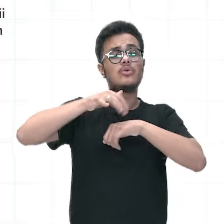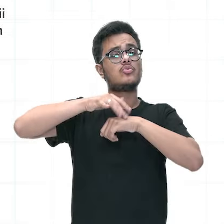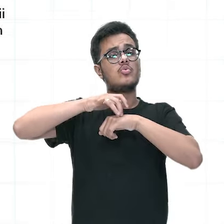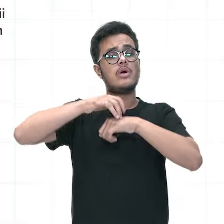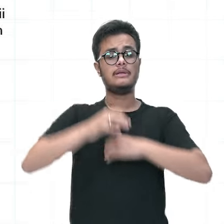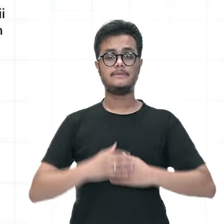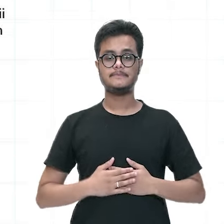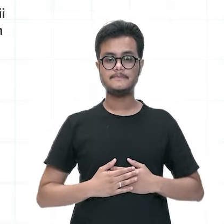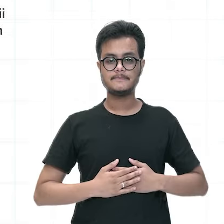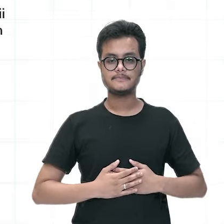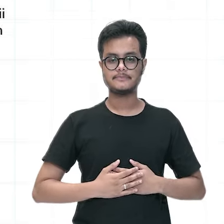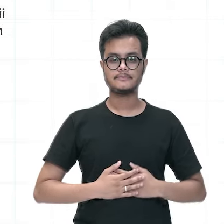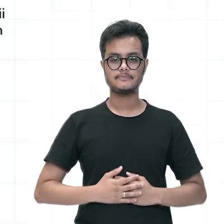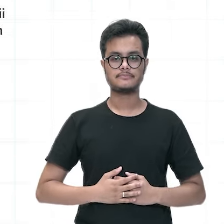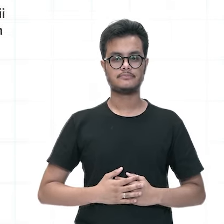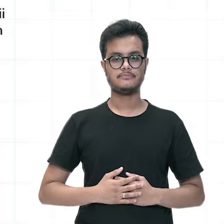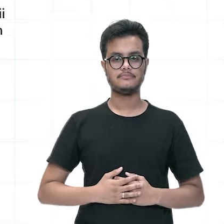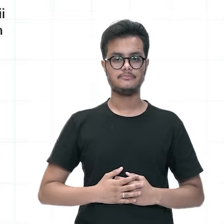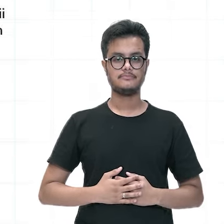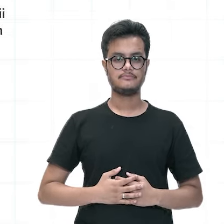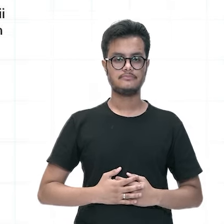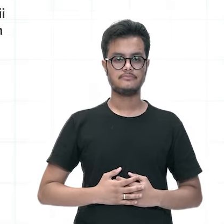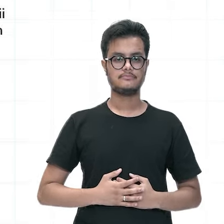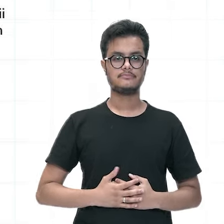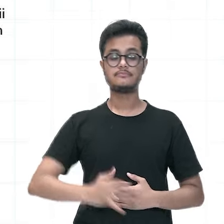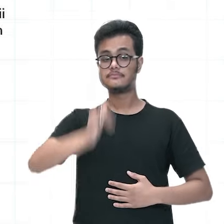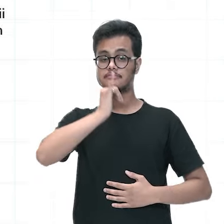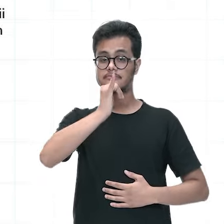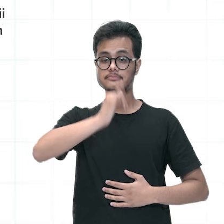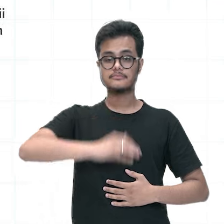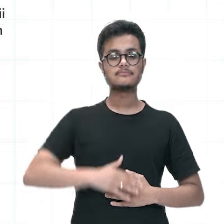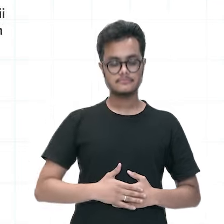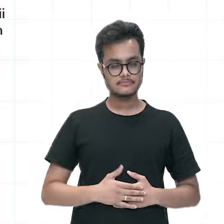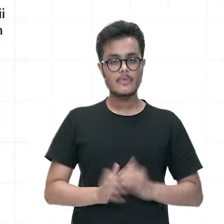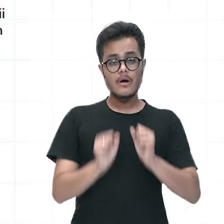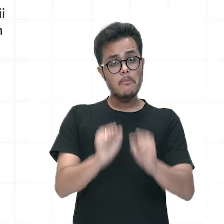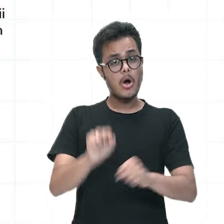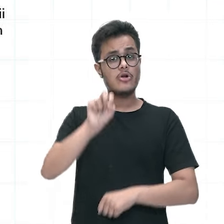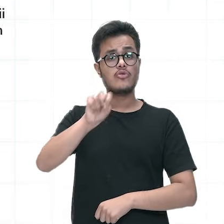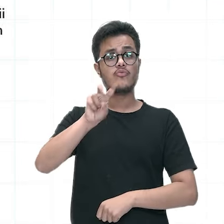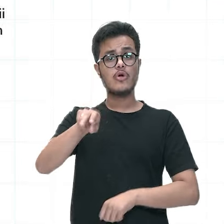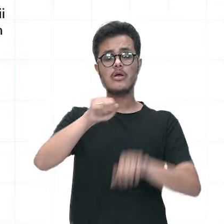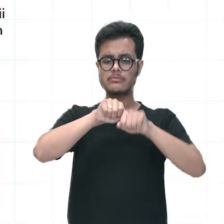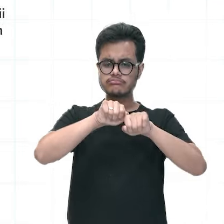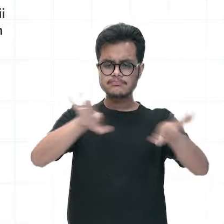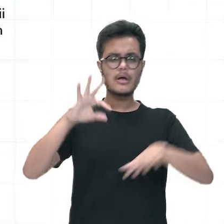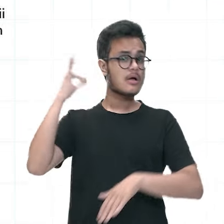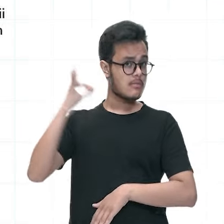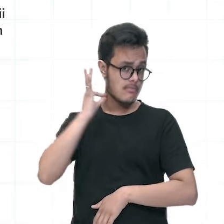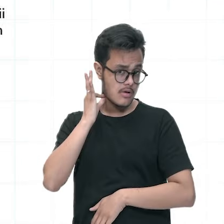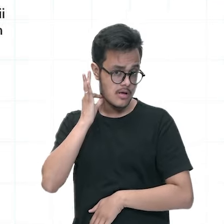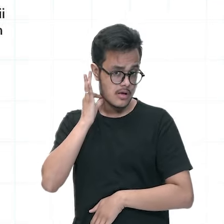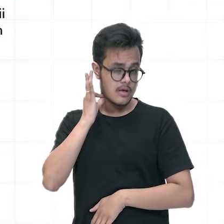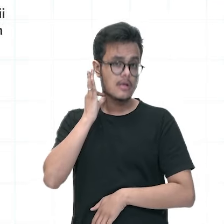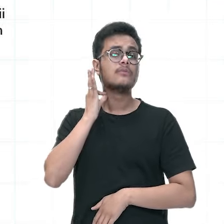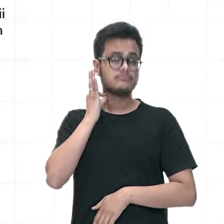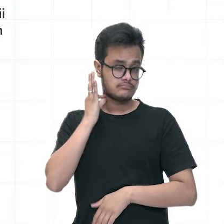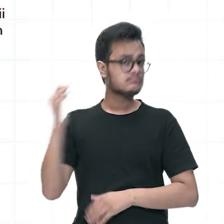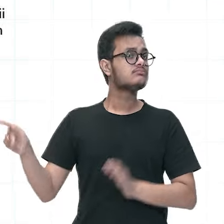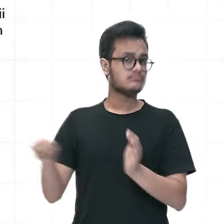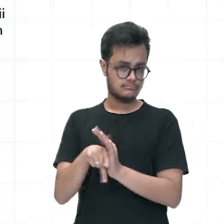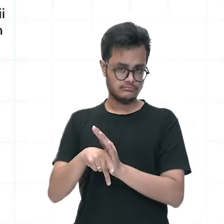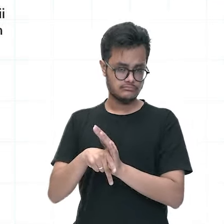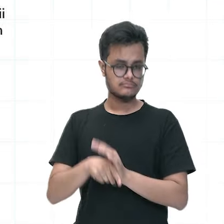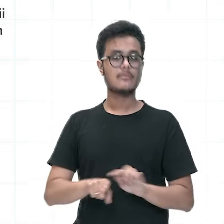dessa doença ou desse vírus? O vírus, ele pode ser transmitido durante a picada do mosquito Aedes aegypti,